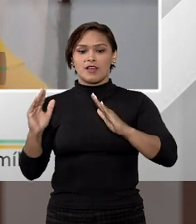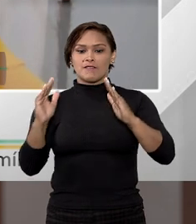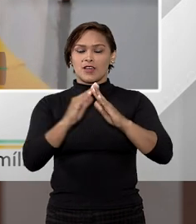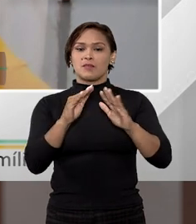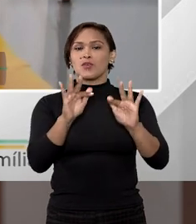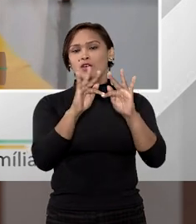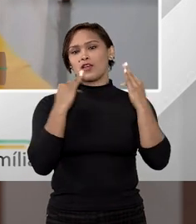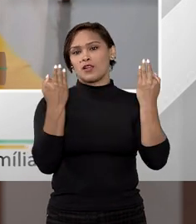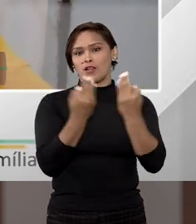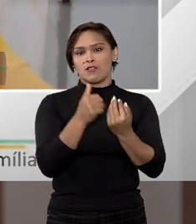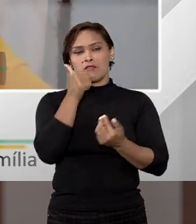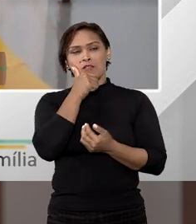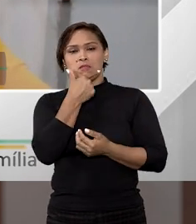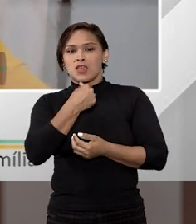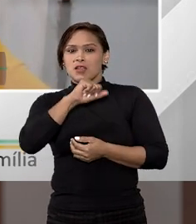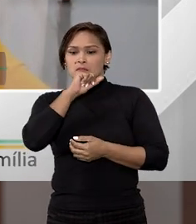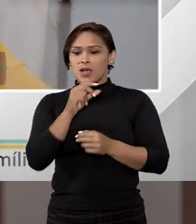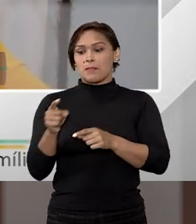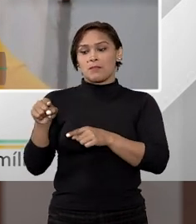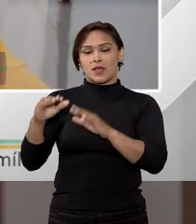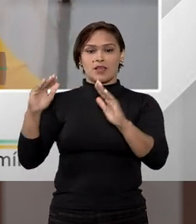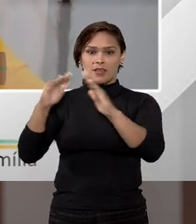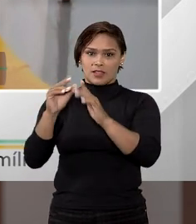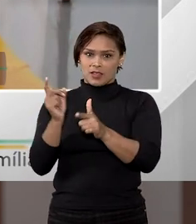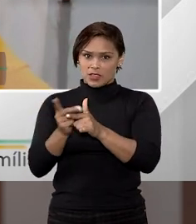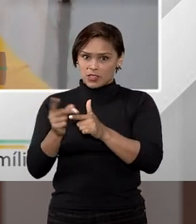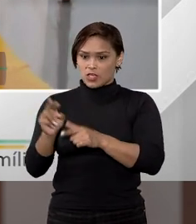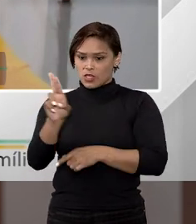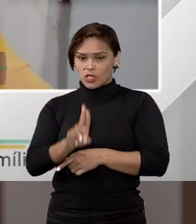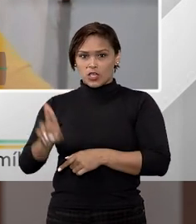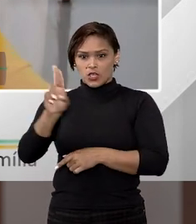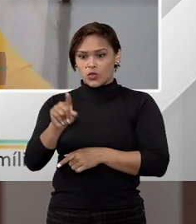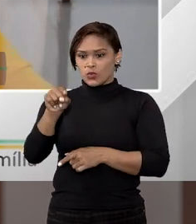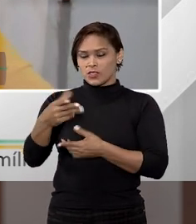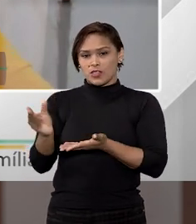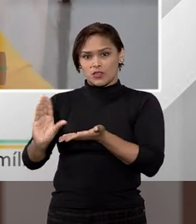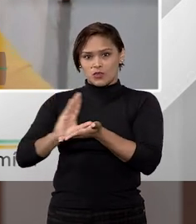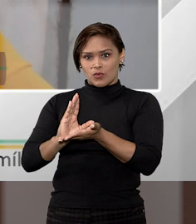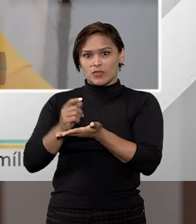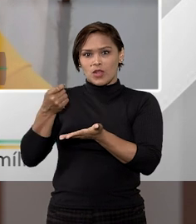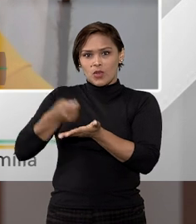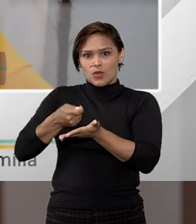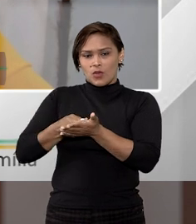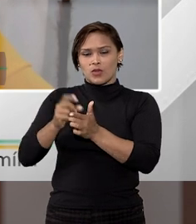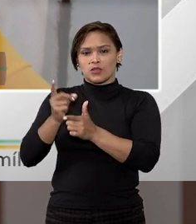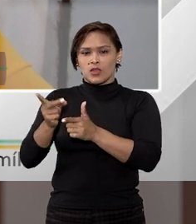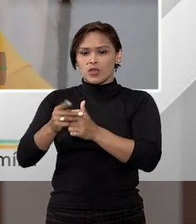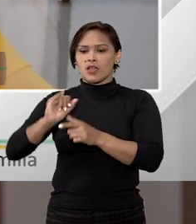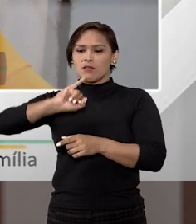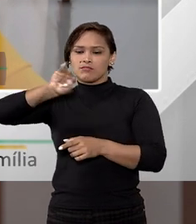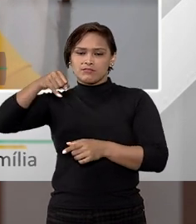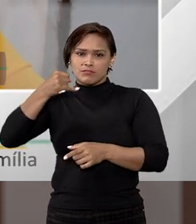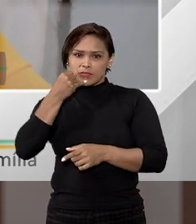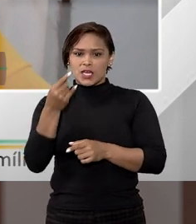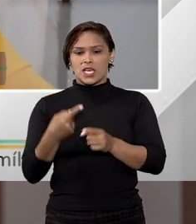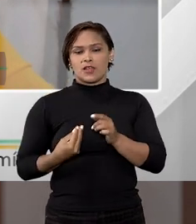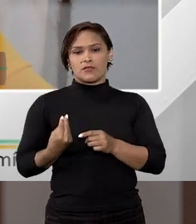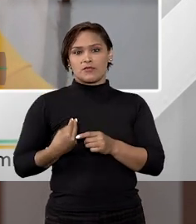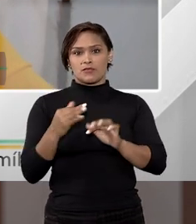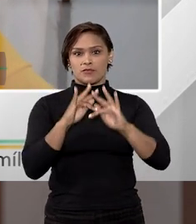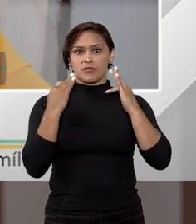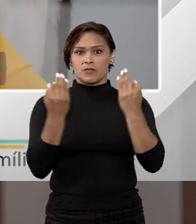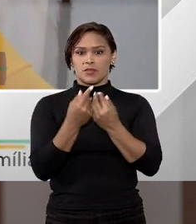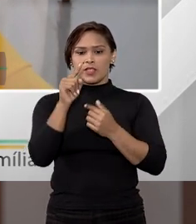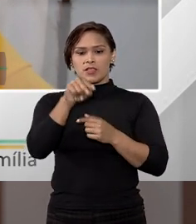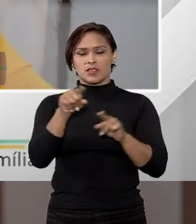morar com os pais ou parentes, mas loca aquele imóvel e utiliza-se dele, da sua renda, para o proveito da sua família, para a sua subsistência.